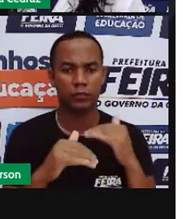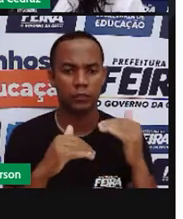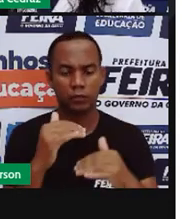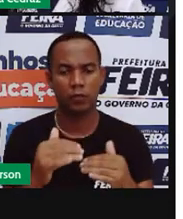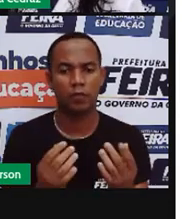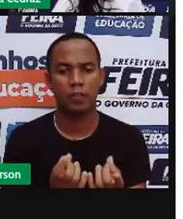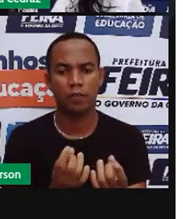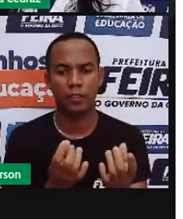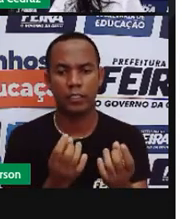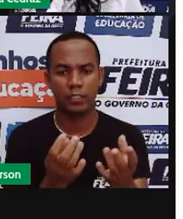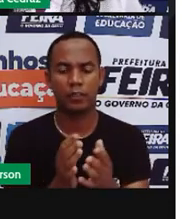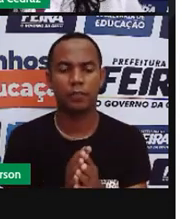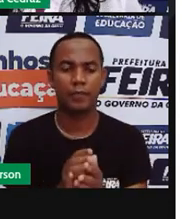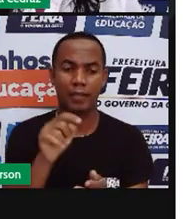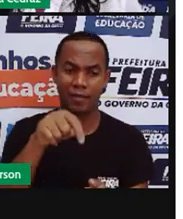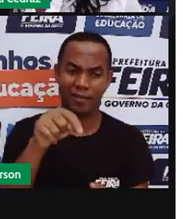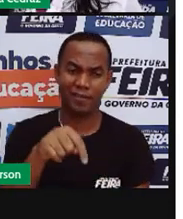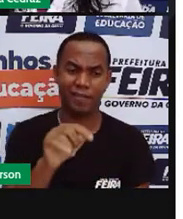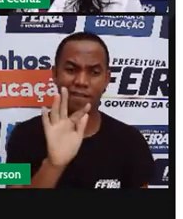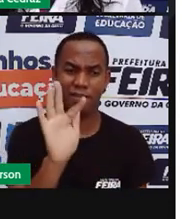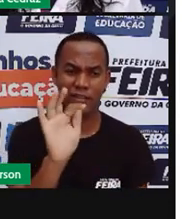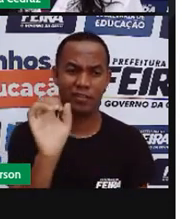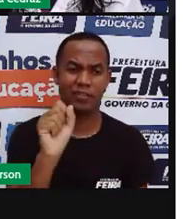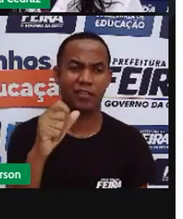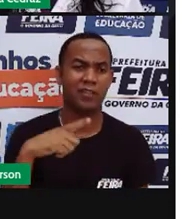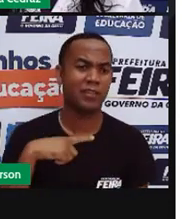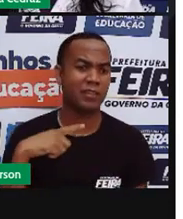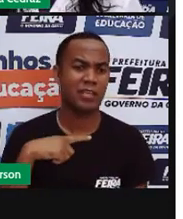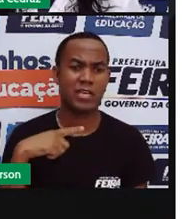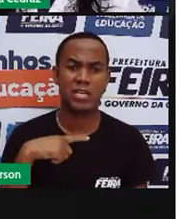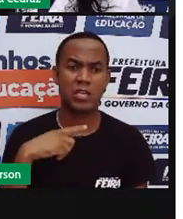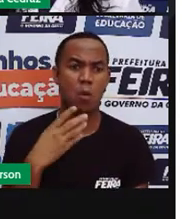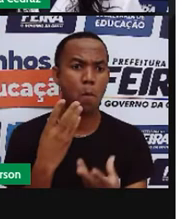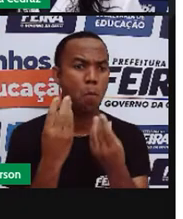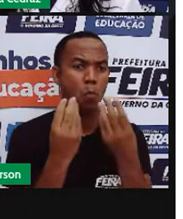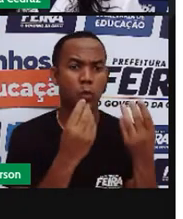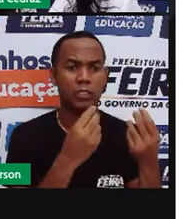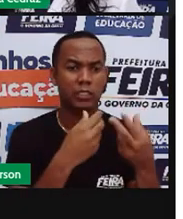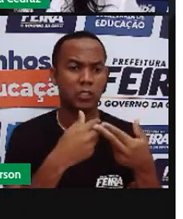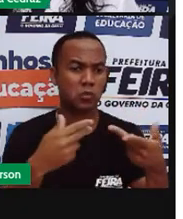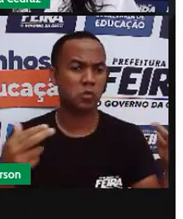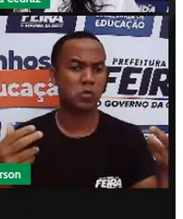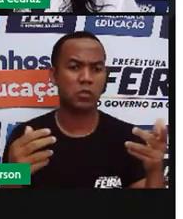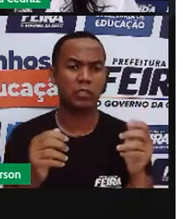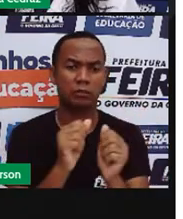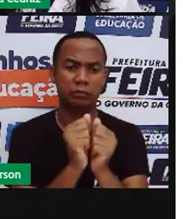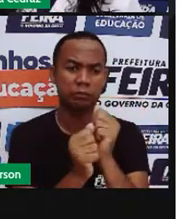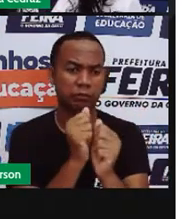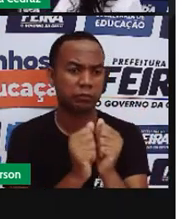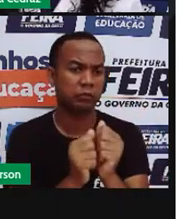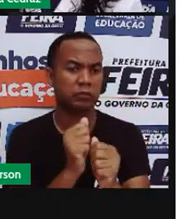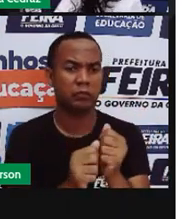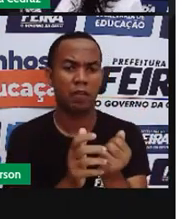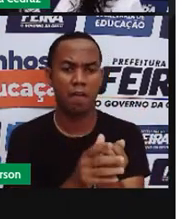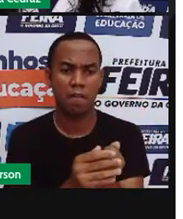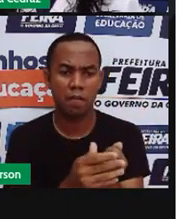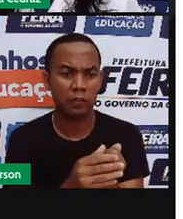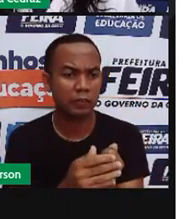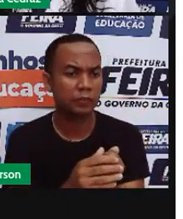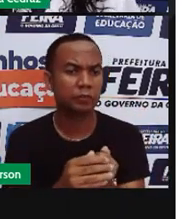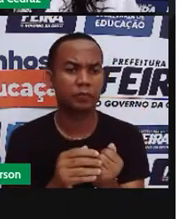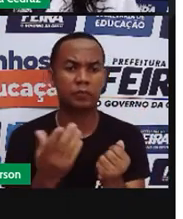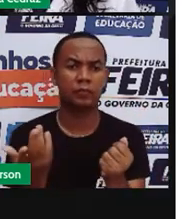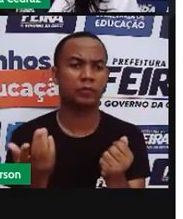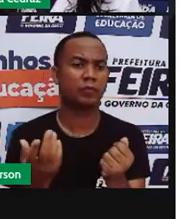A nossa região tem de tudo. Milho, feijão, andu, amendoim,